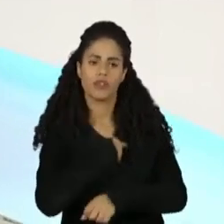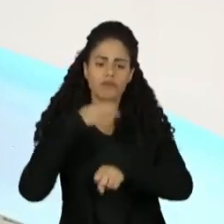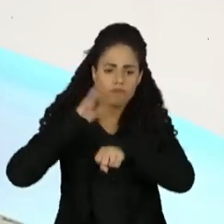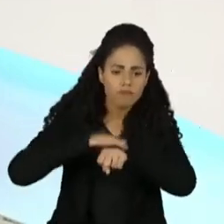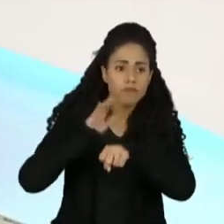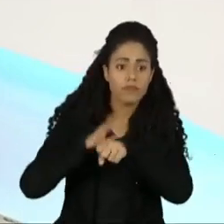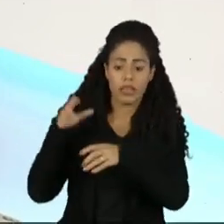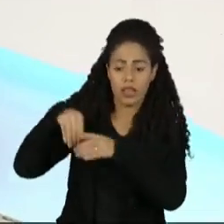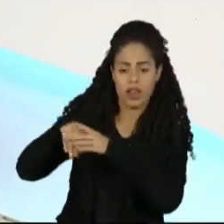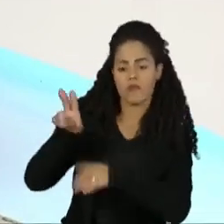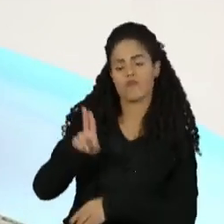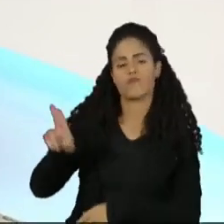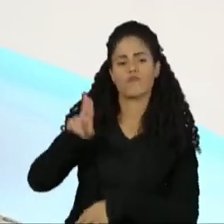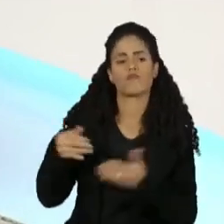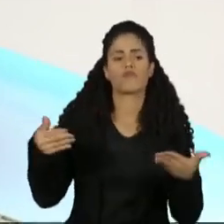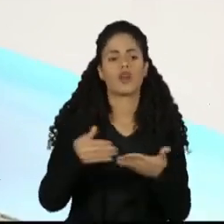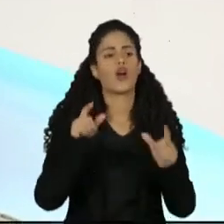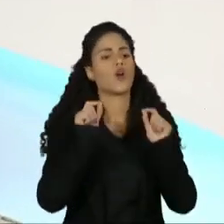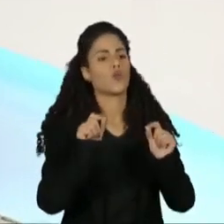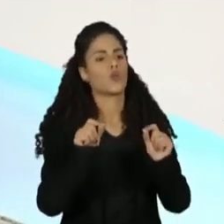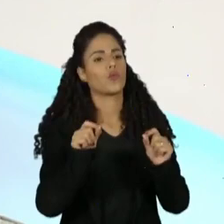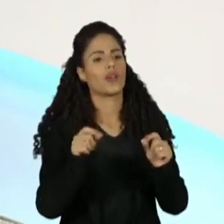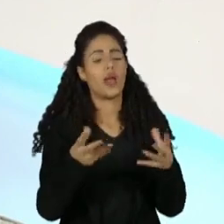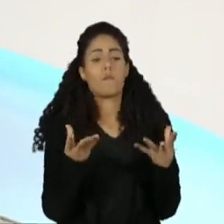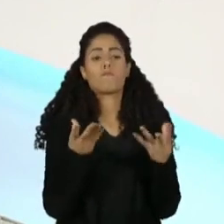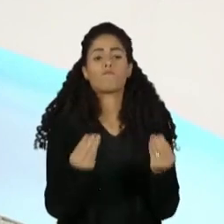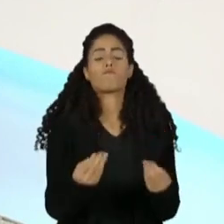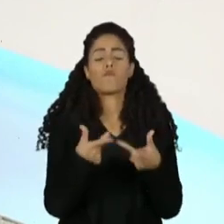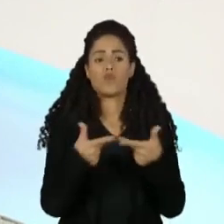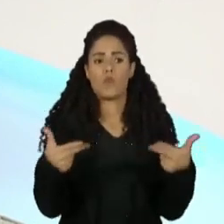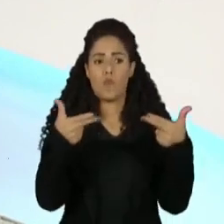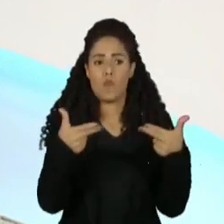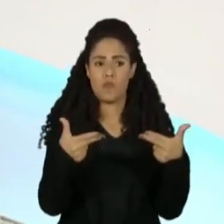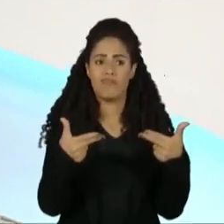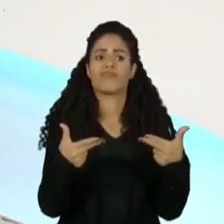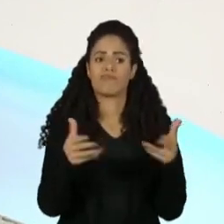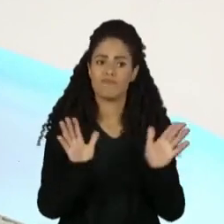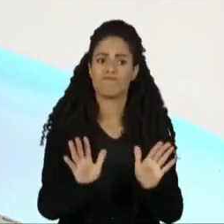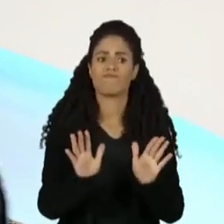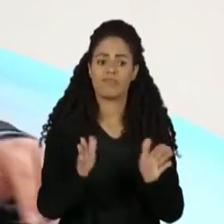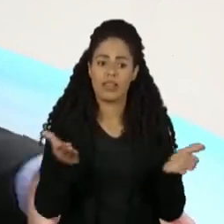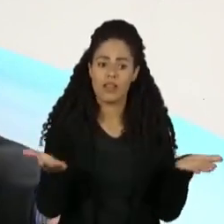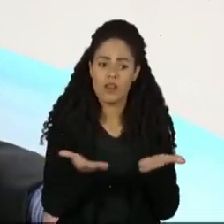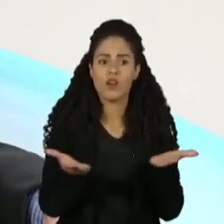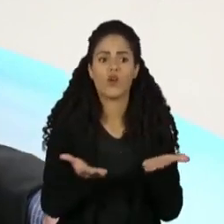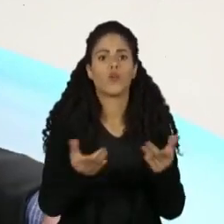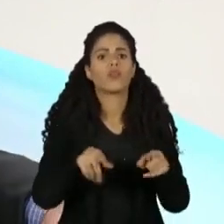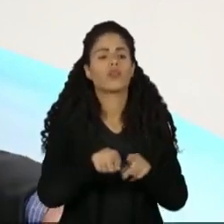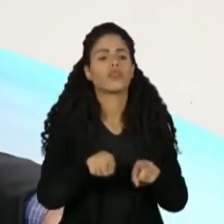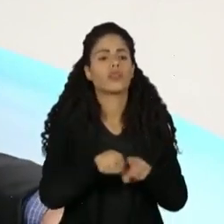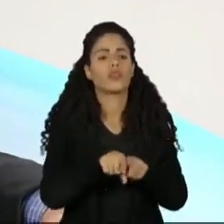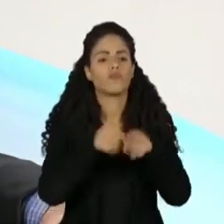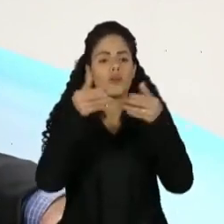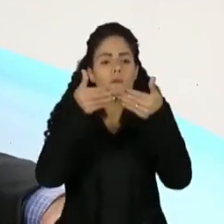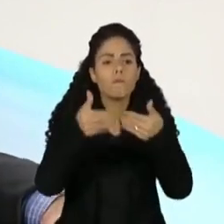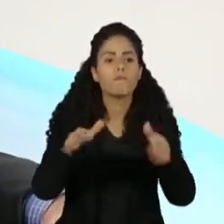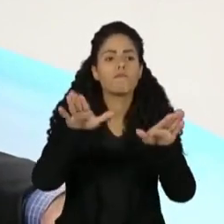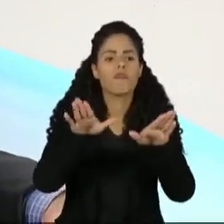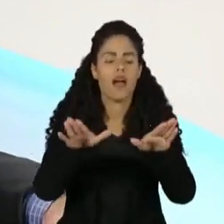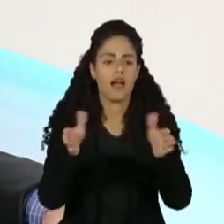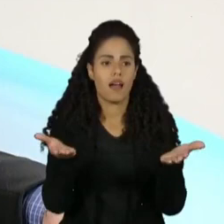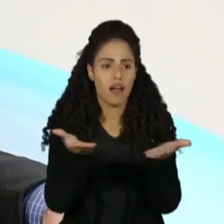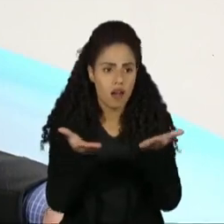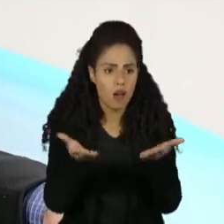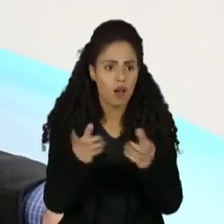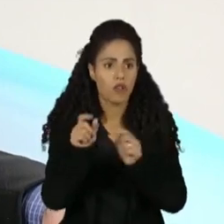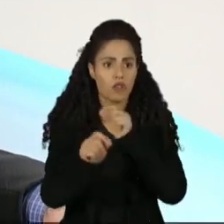universidade, atualmente, é muita coisa. Por exemplo, recentemente nós inauguramos um conversor